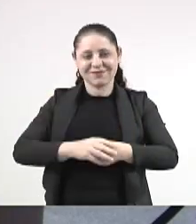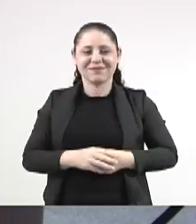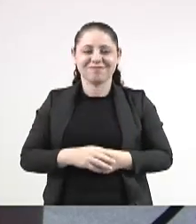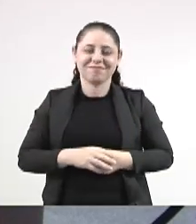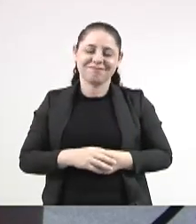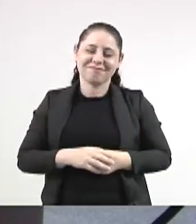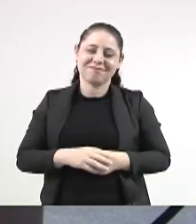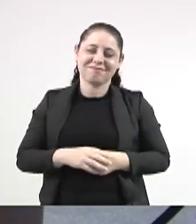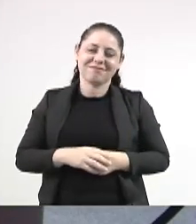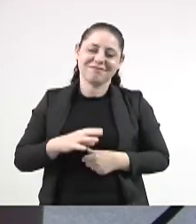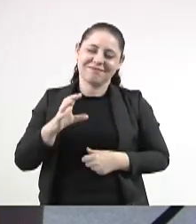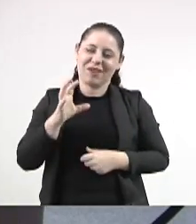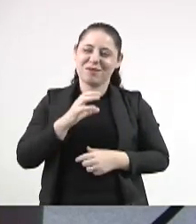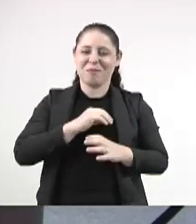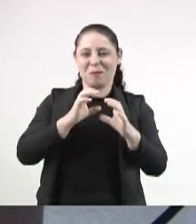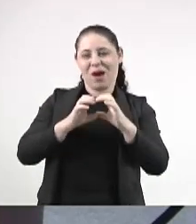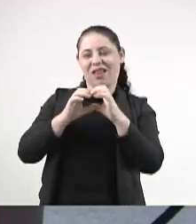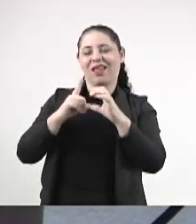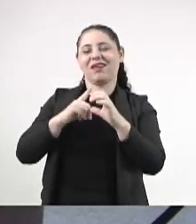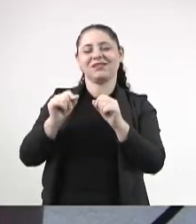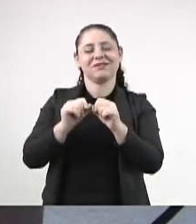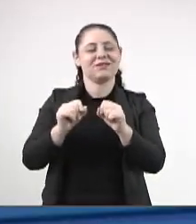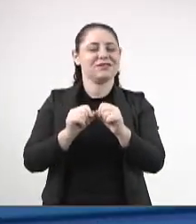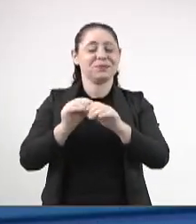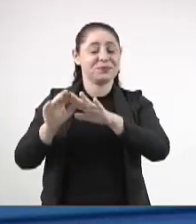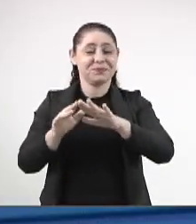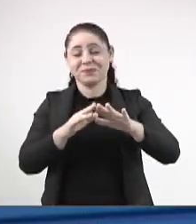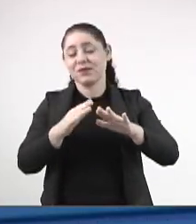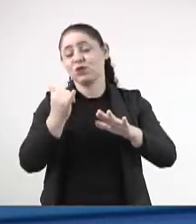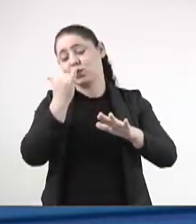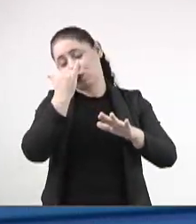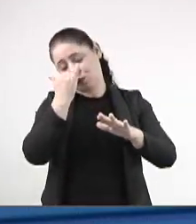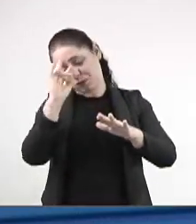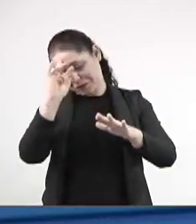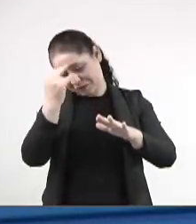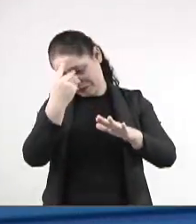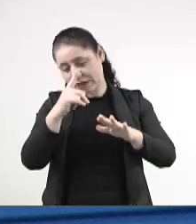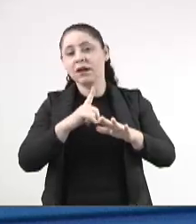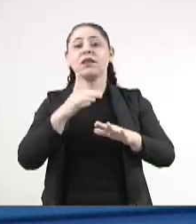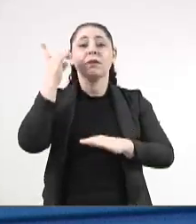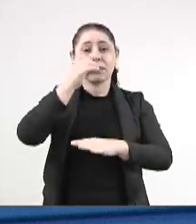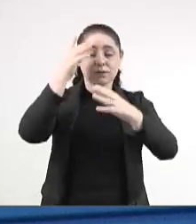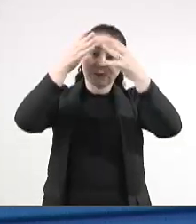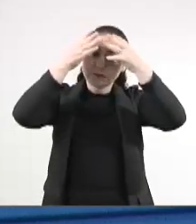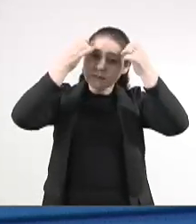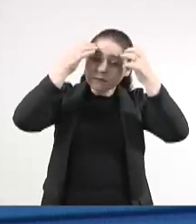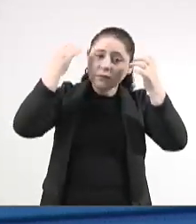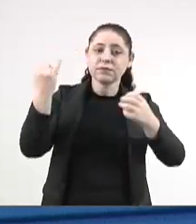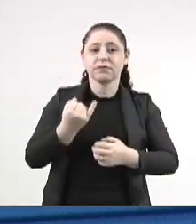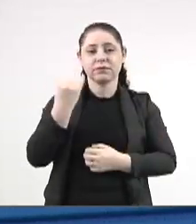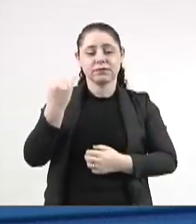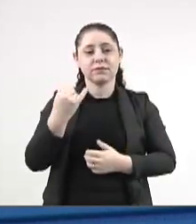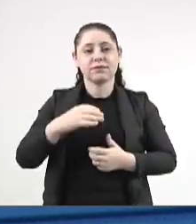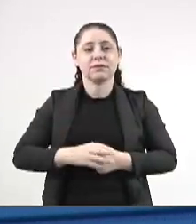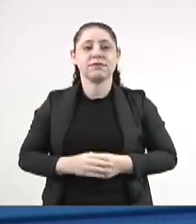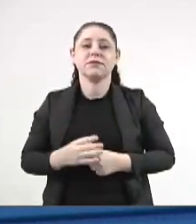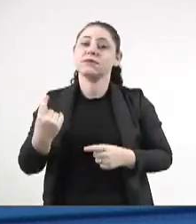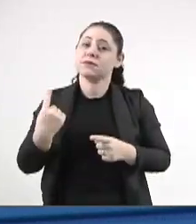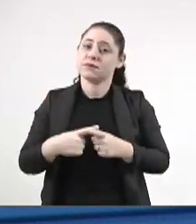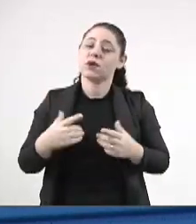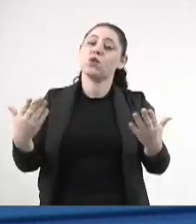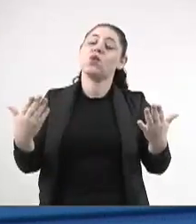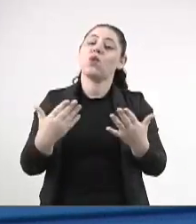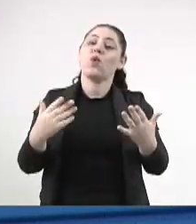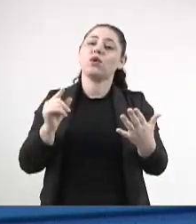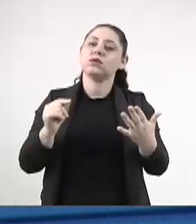Está vendo, nosso amor? Deputado Paulo Duarte, é bastante oportuno esse assunto, porque é uma questão hoje